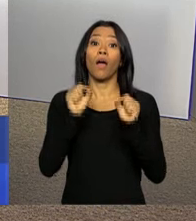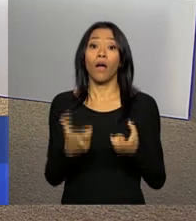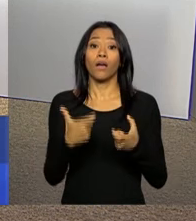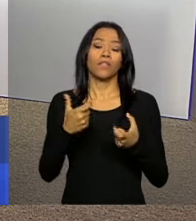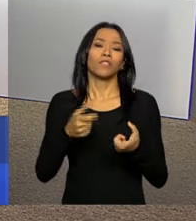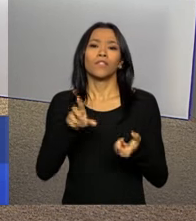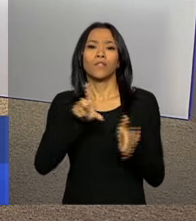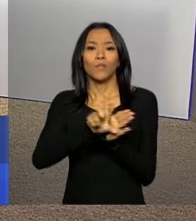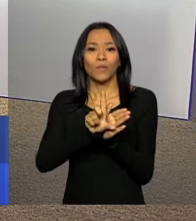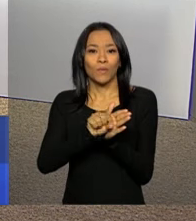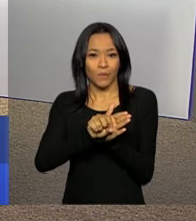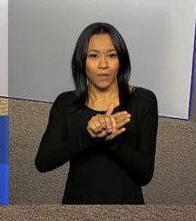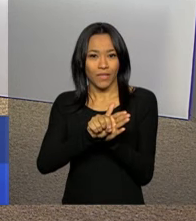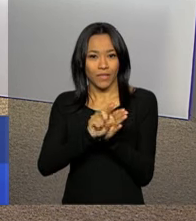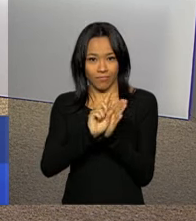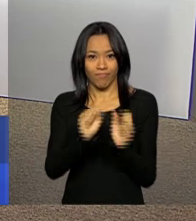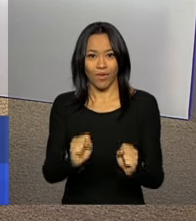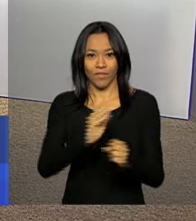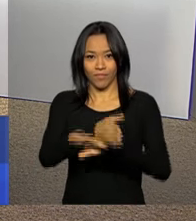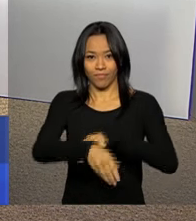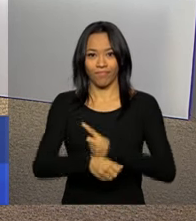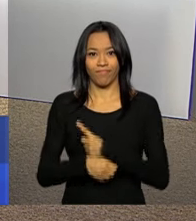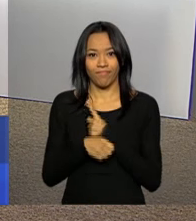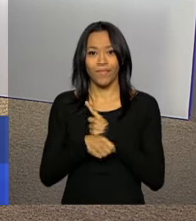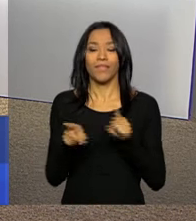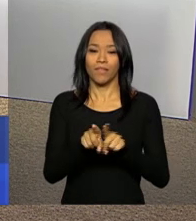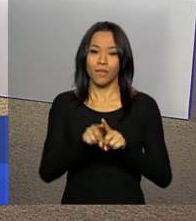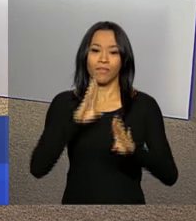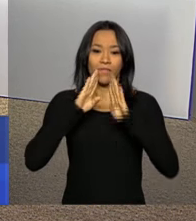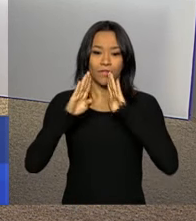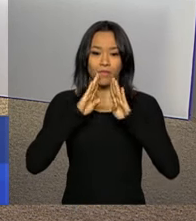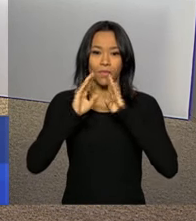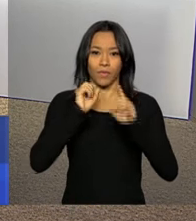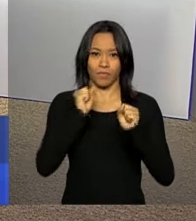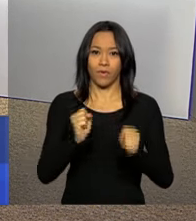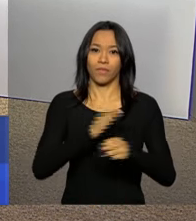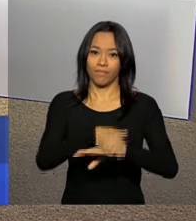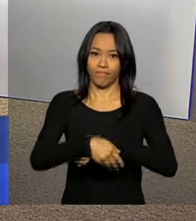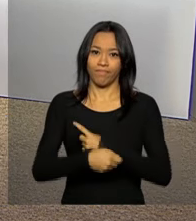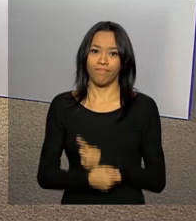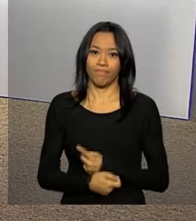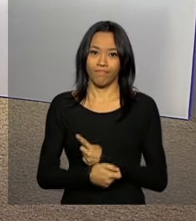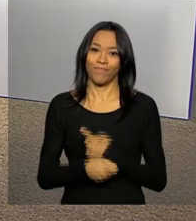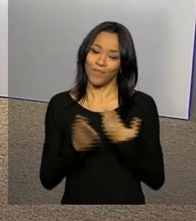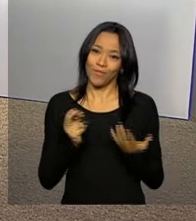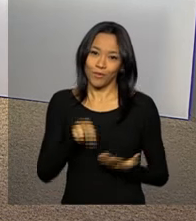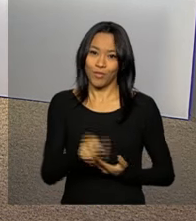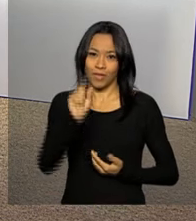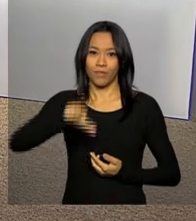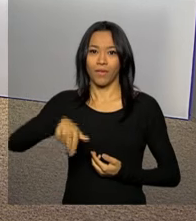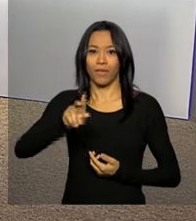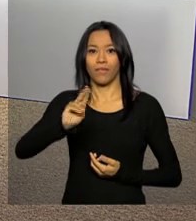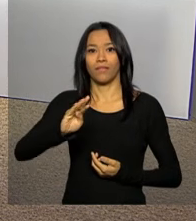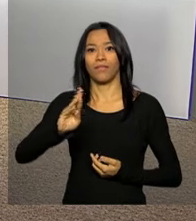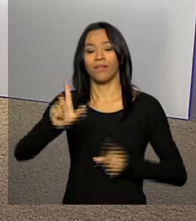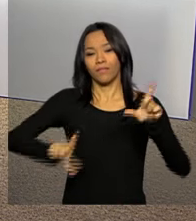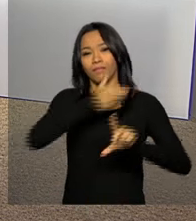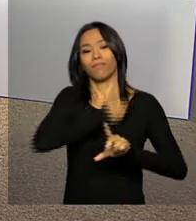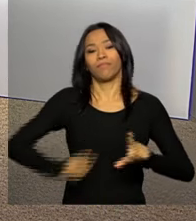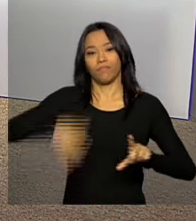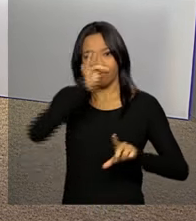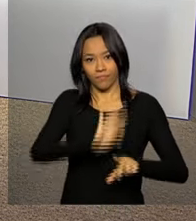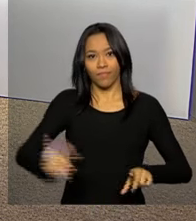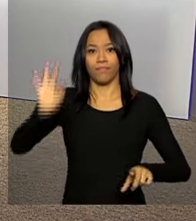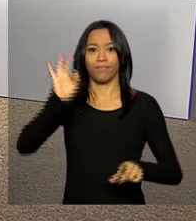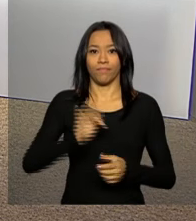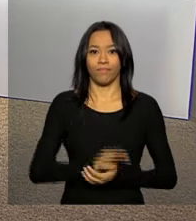twitter.com.br tvnbr e facebook.com.br tvnbr. Continue com a gente aqui na NBR, a TV do